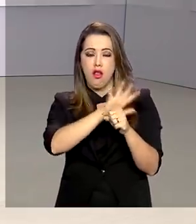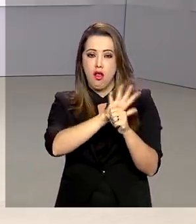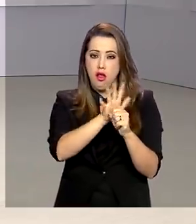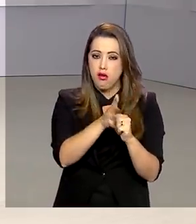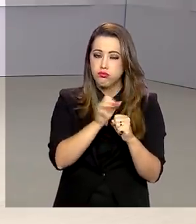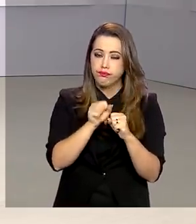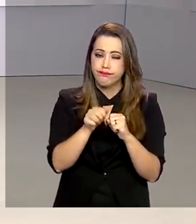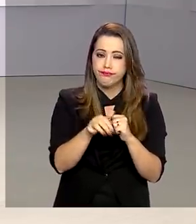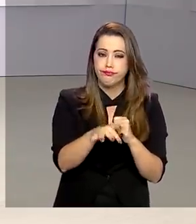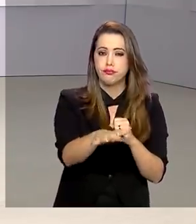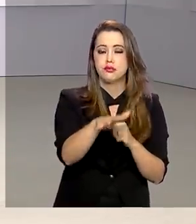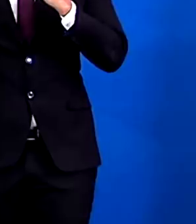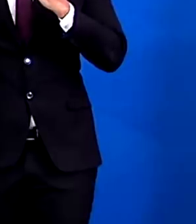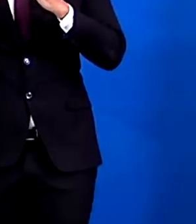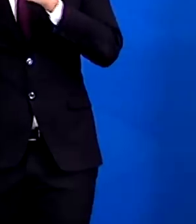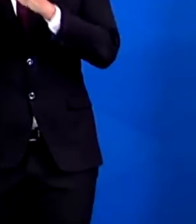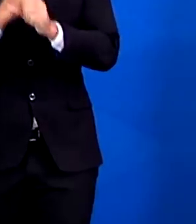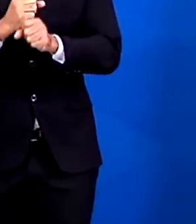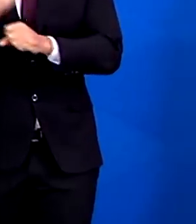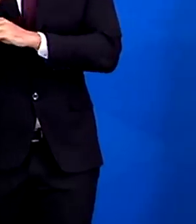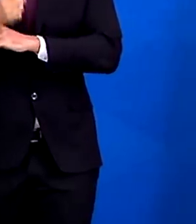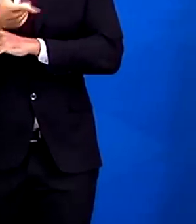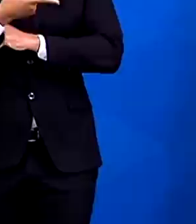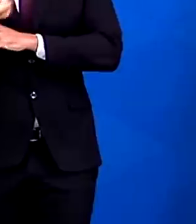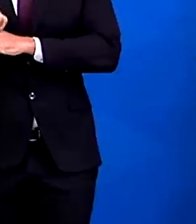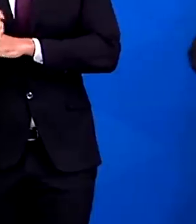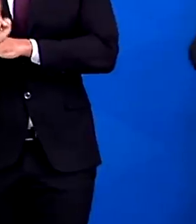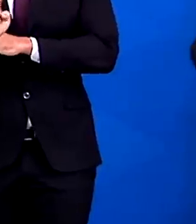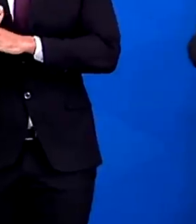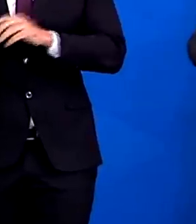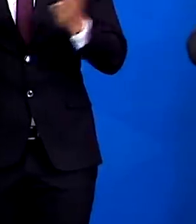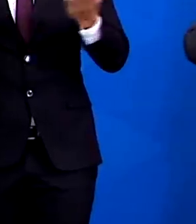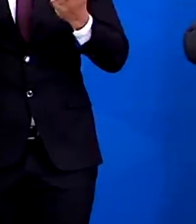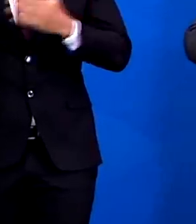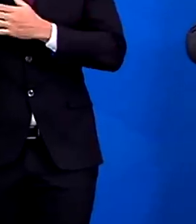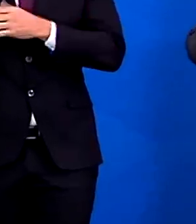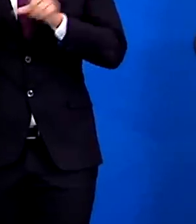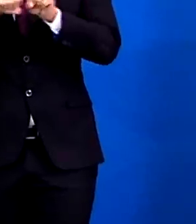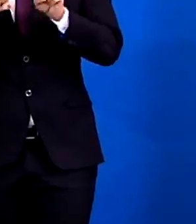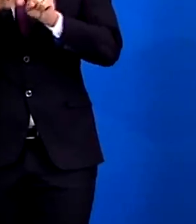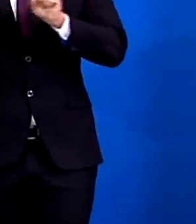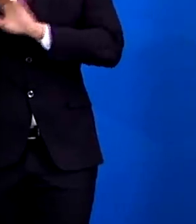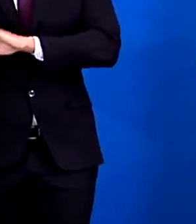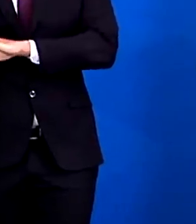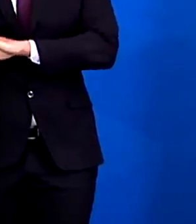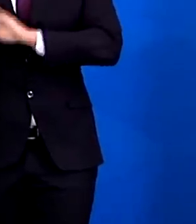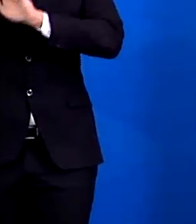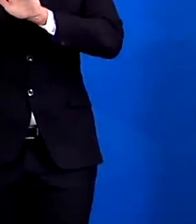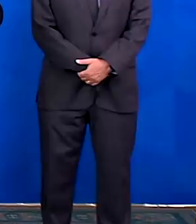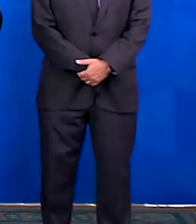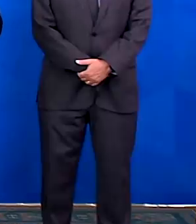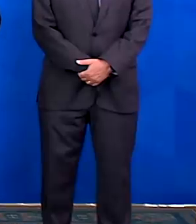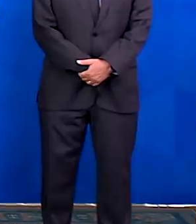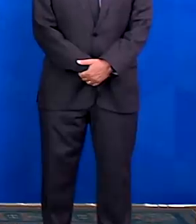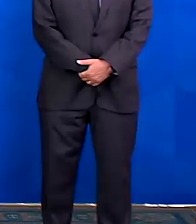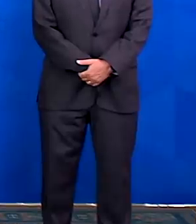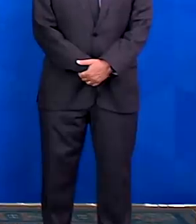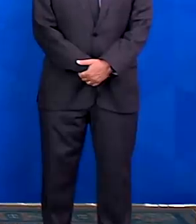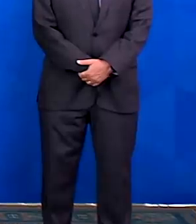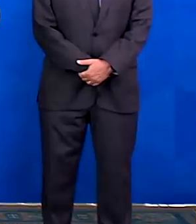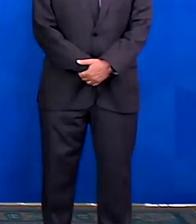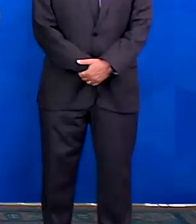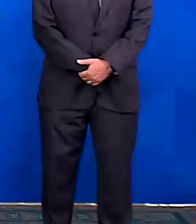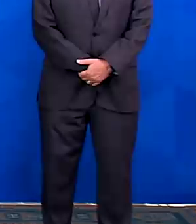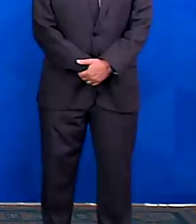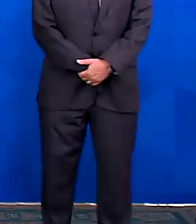coronavírus. Uma das iniciativas é destinar recursos para estados e municípios. Fundo de participação de